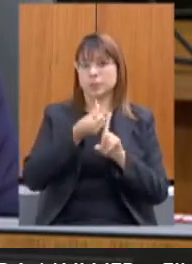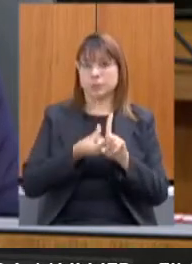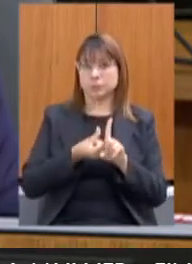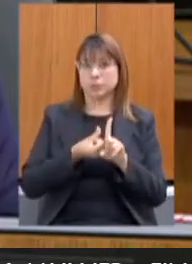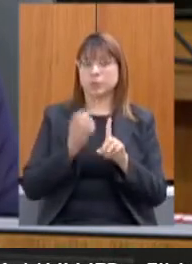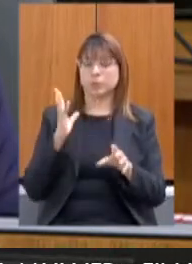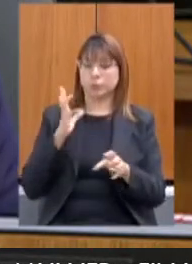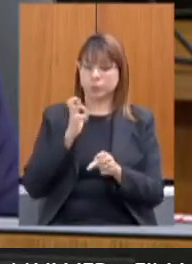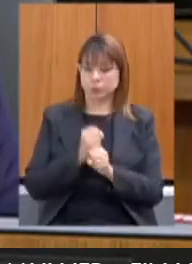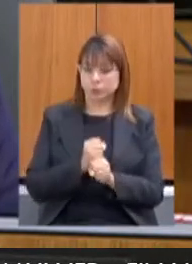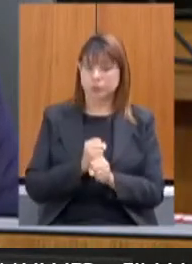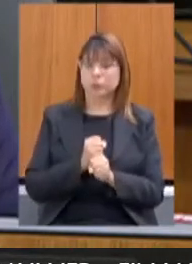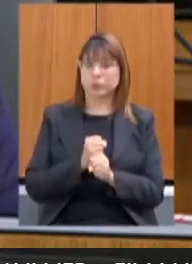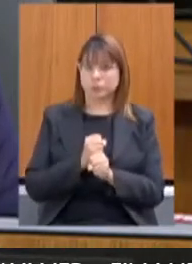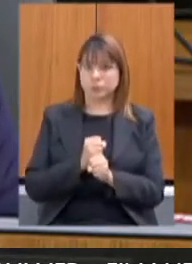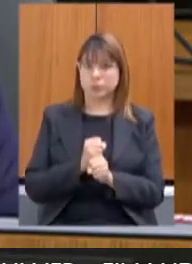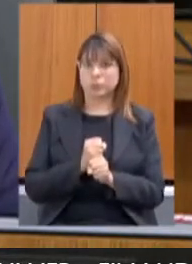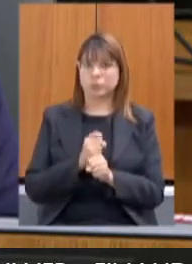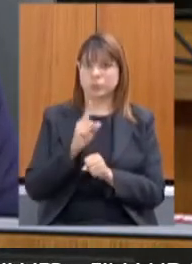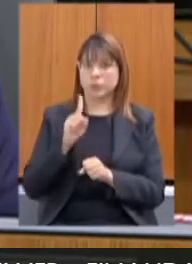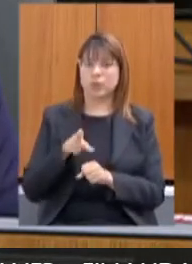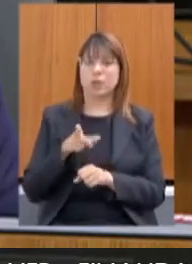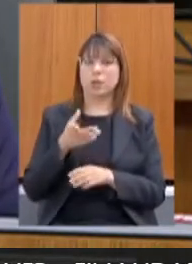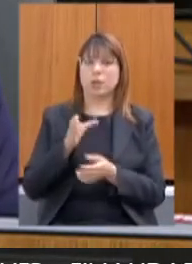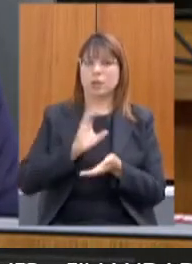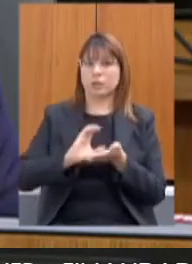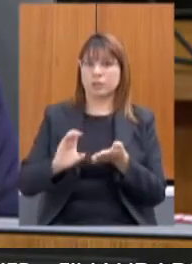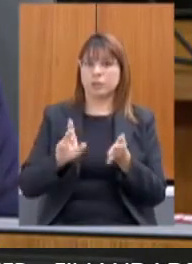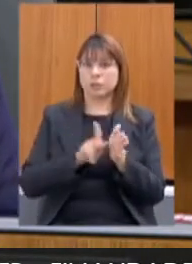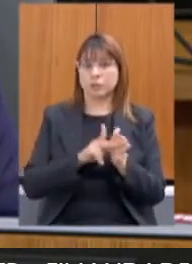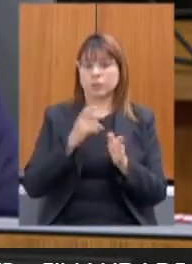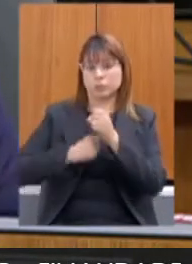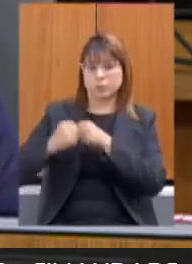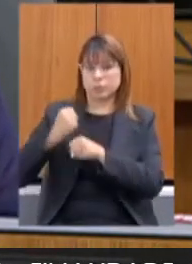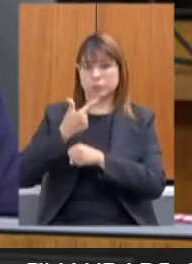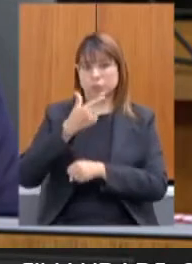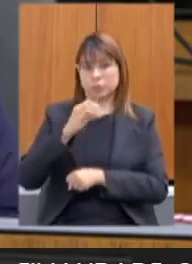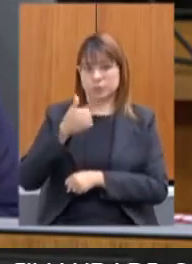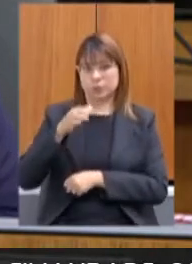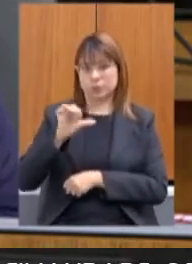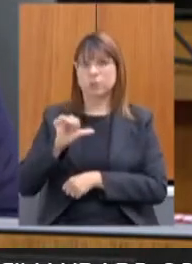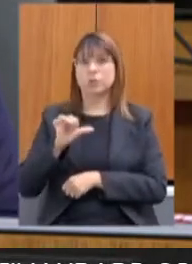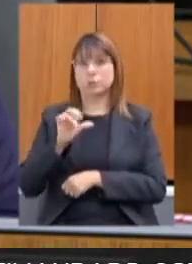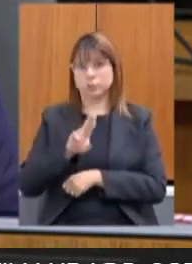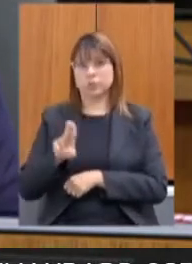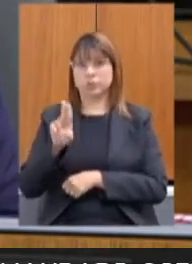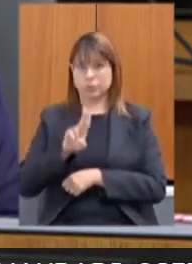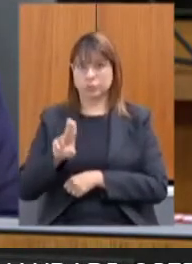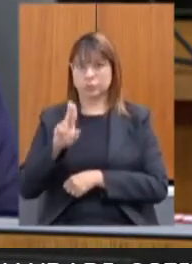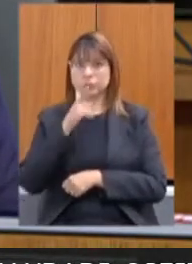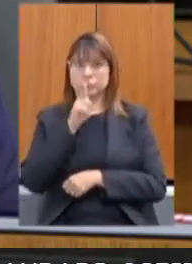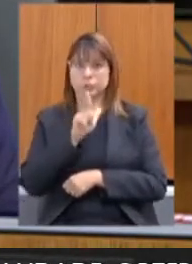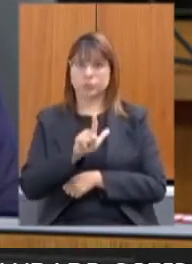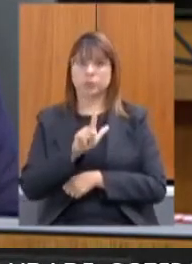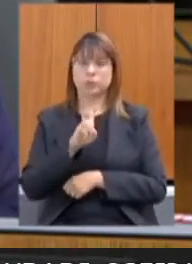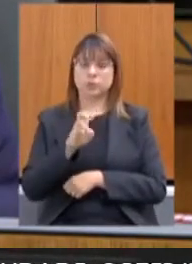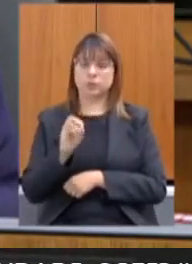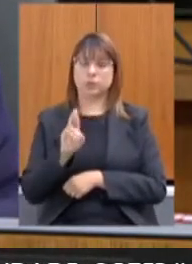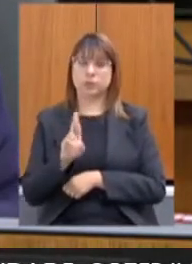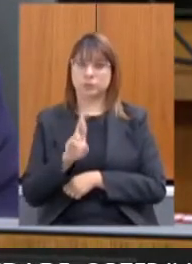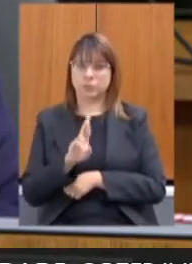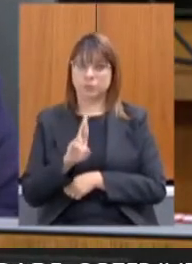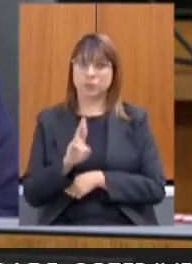significativo remanescente de recursos de 2019 e que estariam, sim, sendo utilizados para chegar aos 50 reais